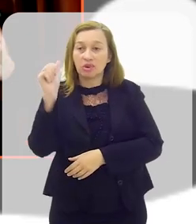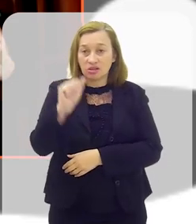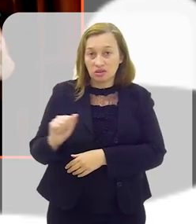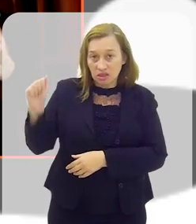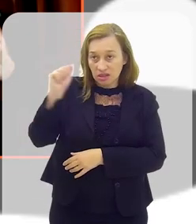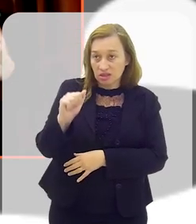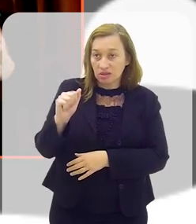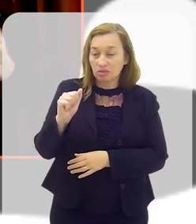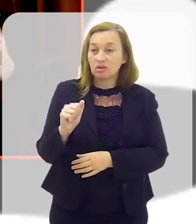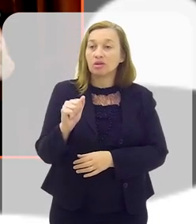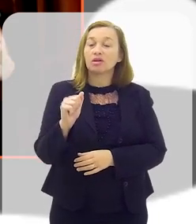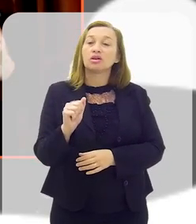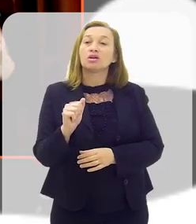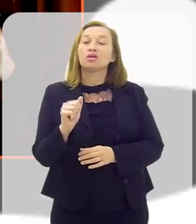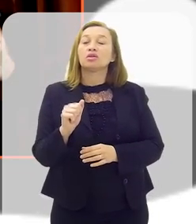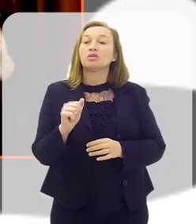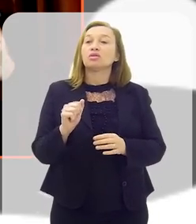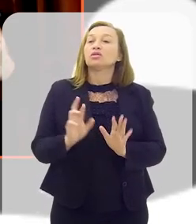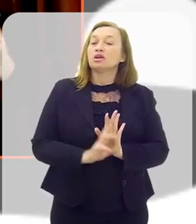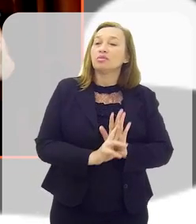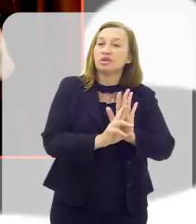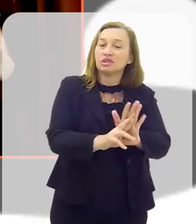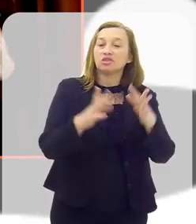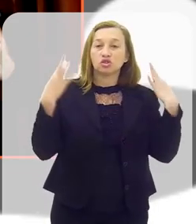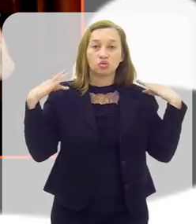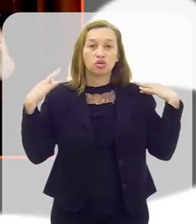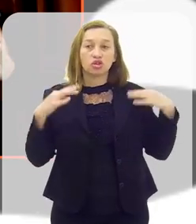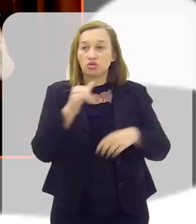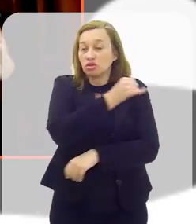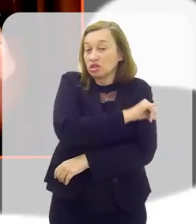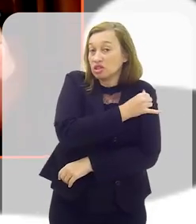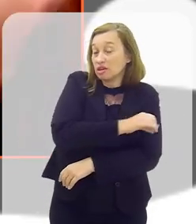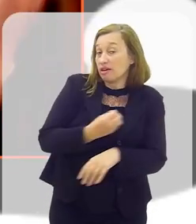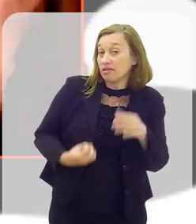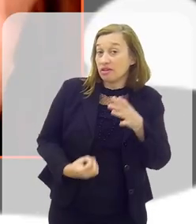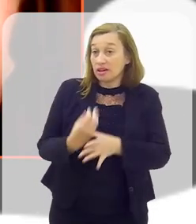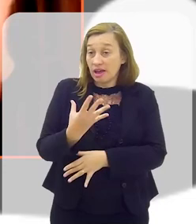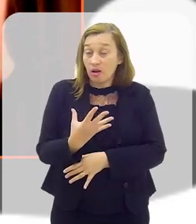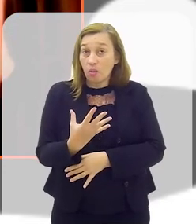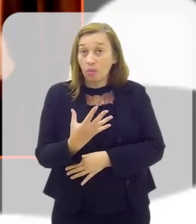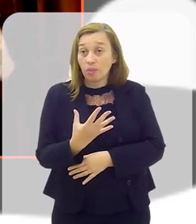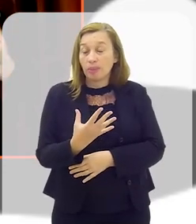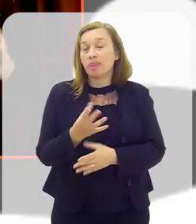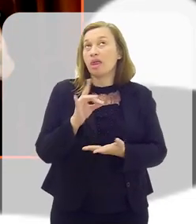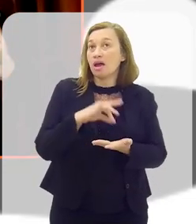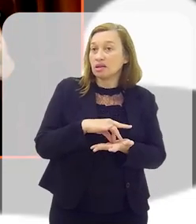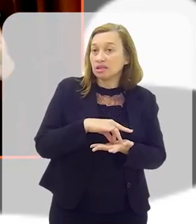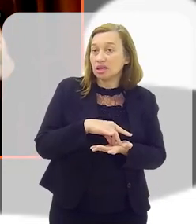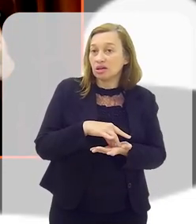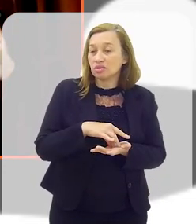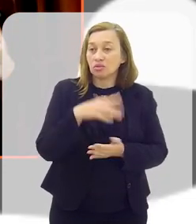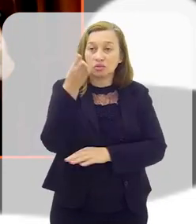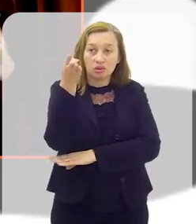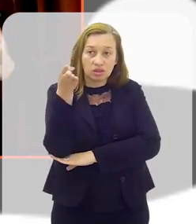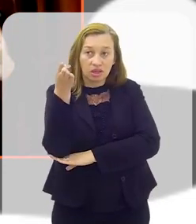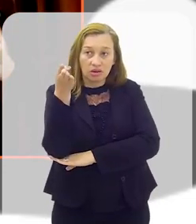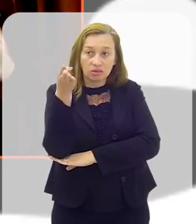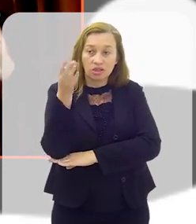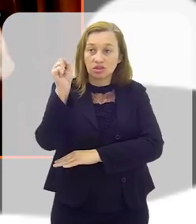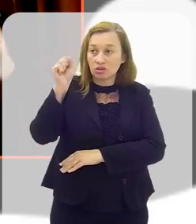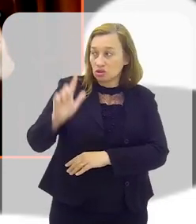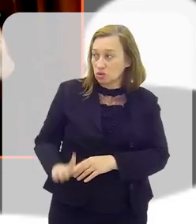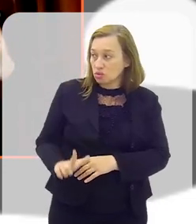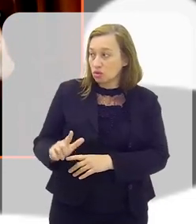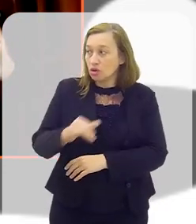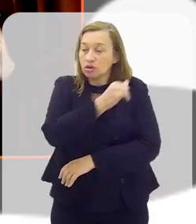Associação dos Embaixadores de Turismo do Rio de Janeiro. E aí, ela nasceu. Ela nasce, na realidade, num hotel na Zona